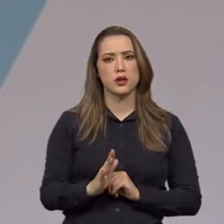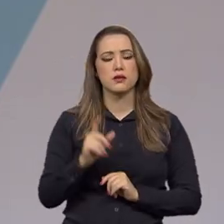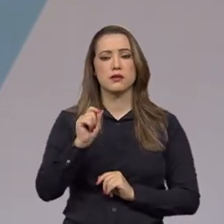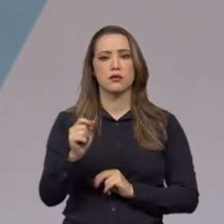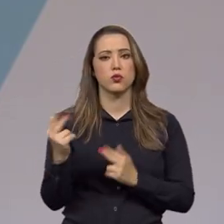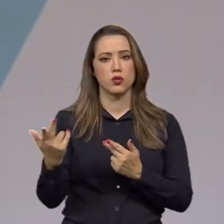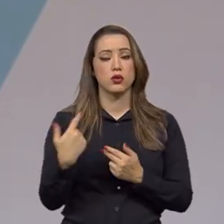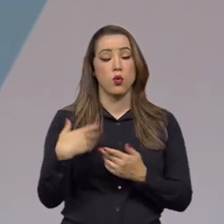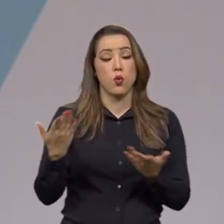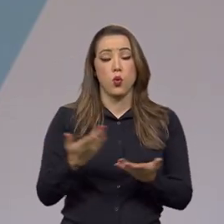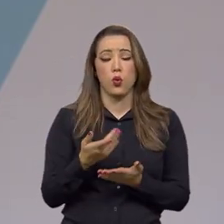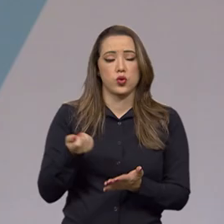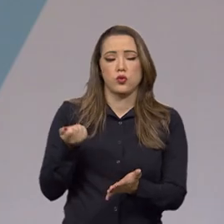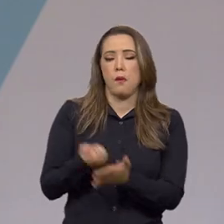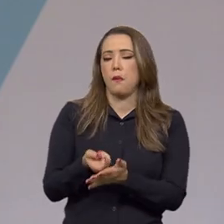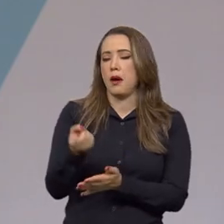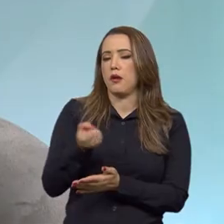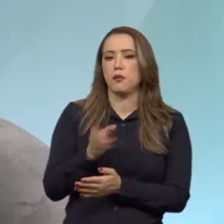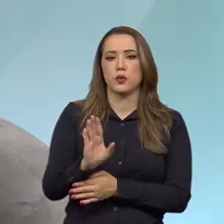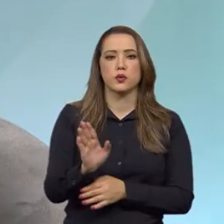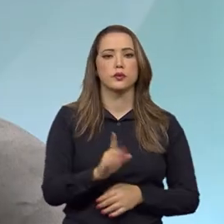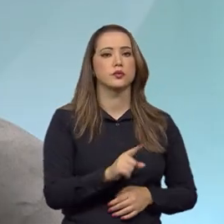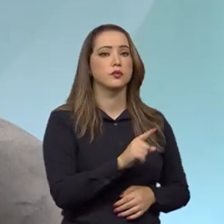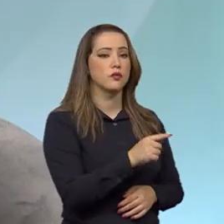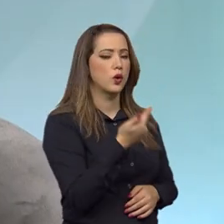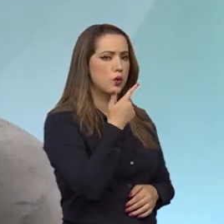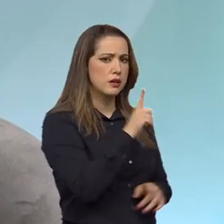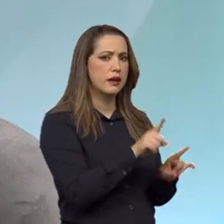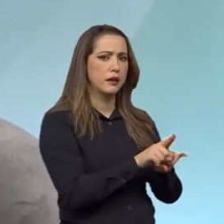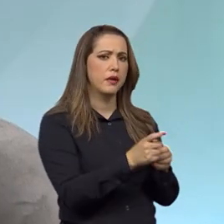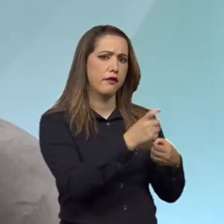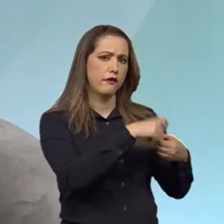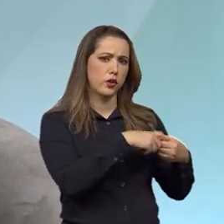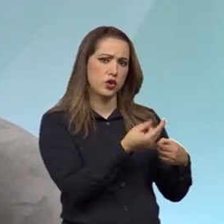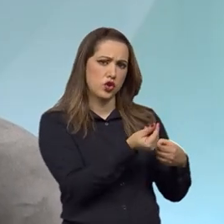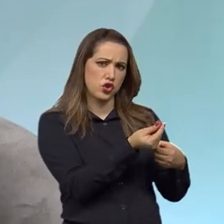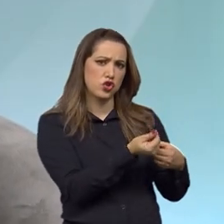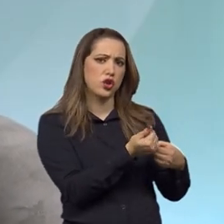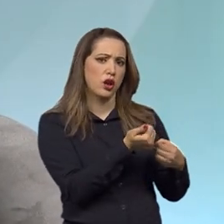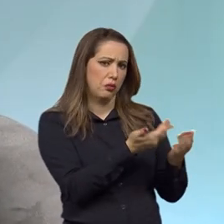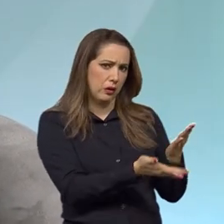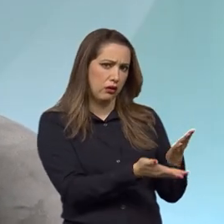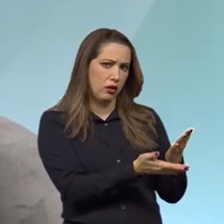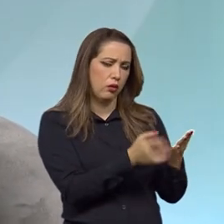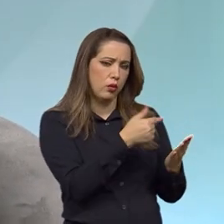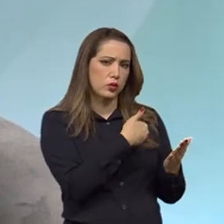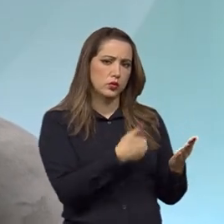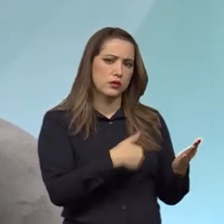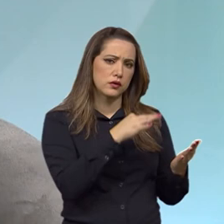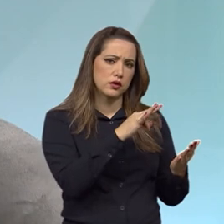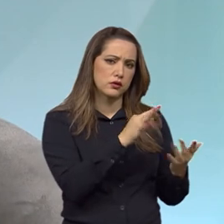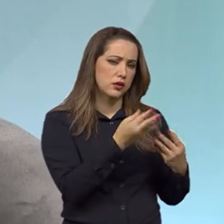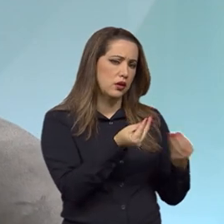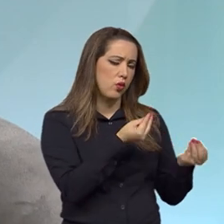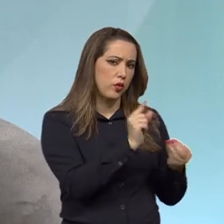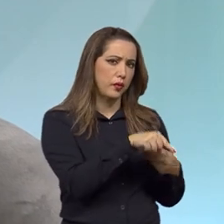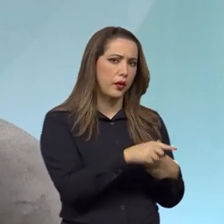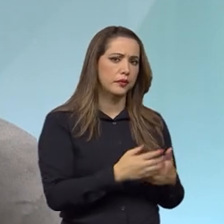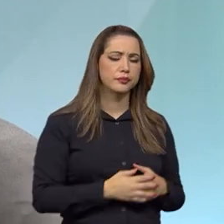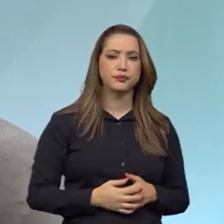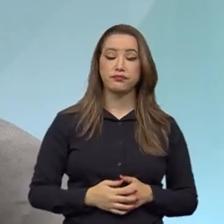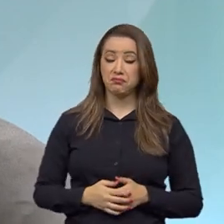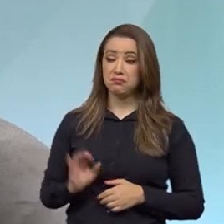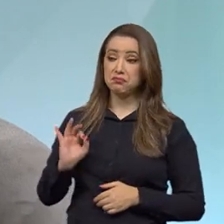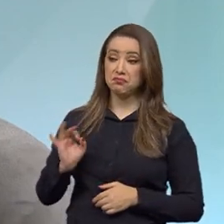AGU também atua na recuperação de valores, ministro? Sim, uma atuação muito, muito interessante da Advocacia Geral da União, por meio